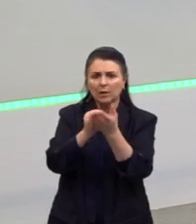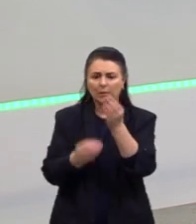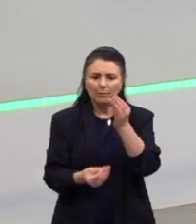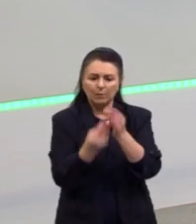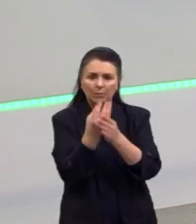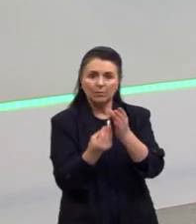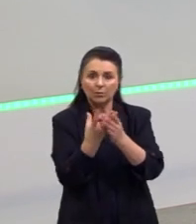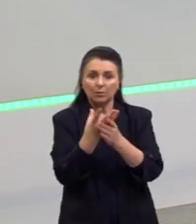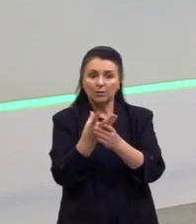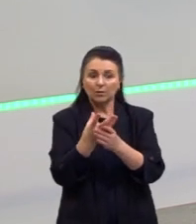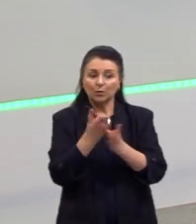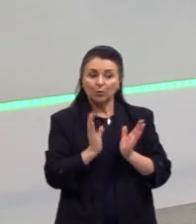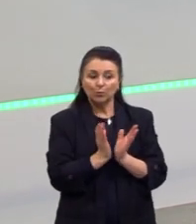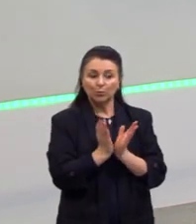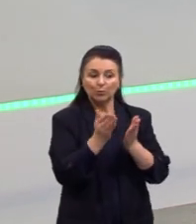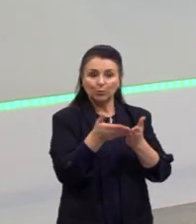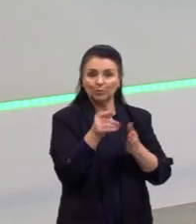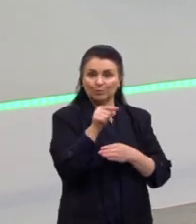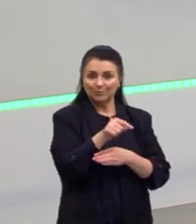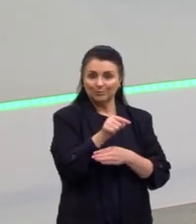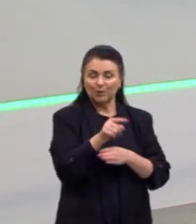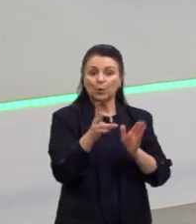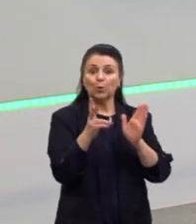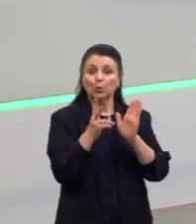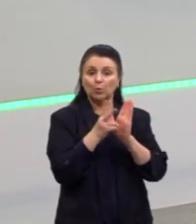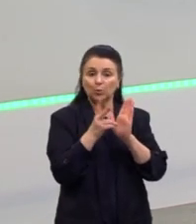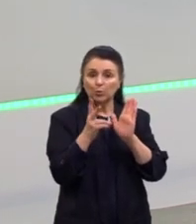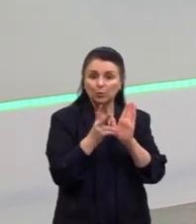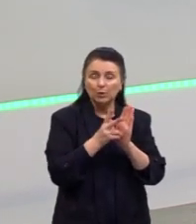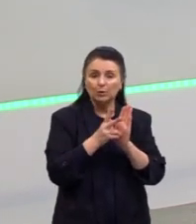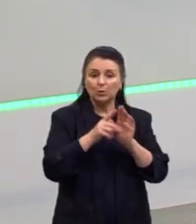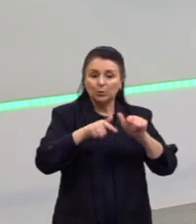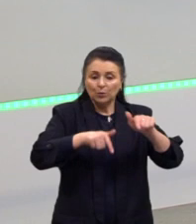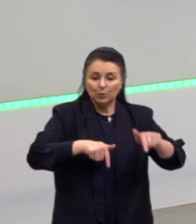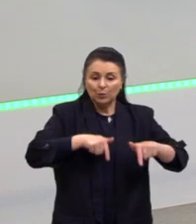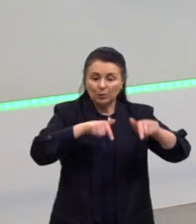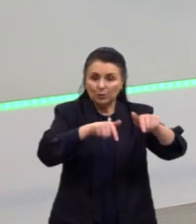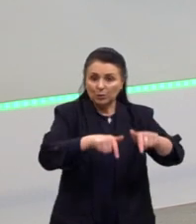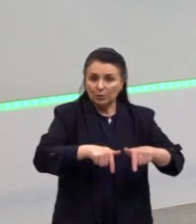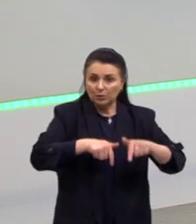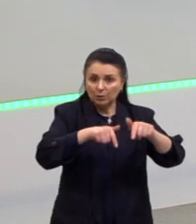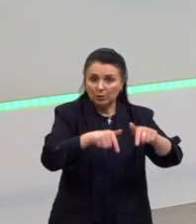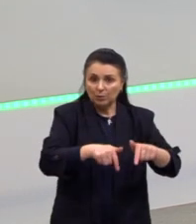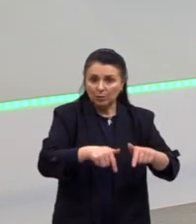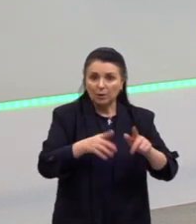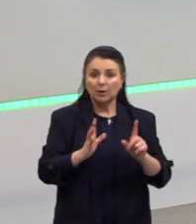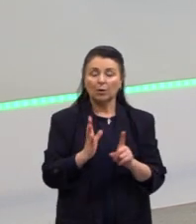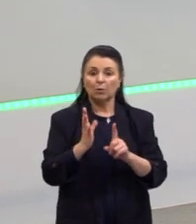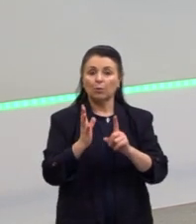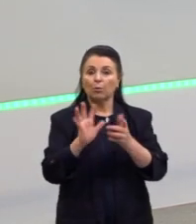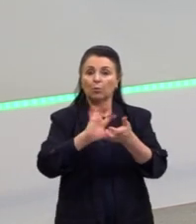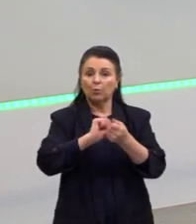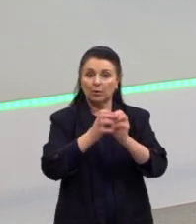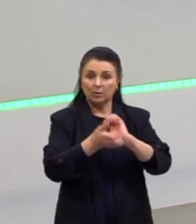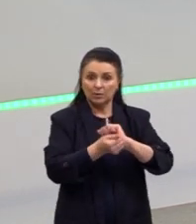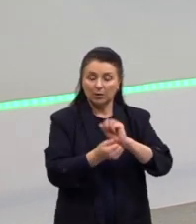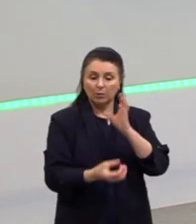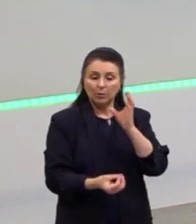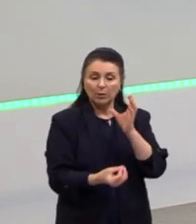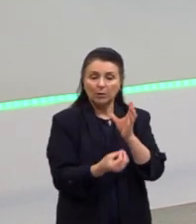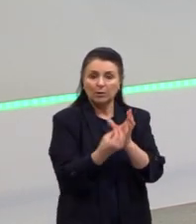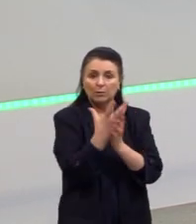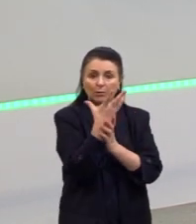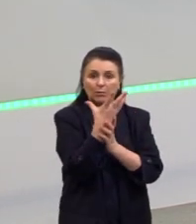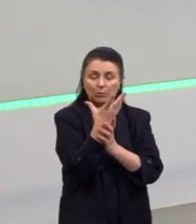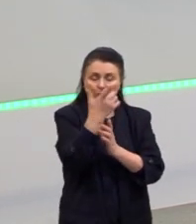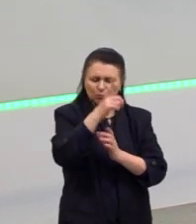coletivo. As questões indígenas, as questões quilombolas. Então, o artesão reproduz a arte,